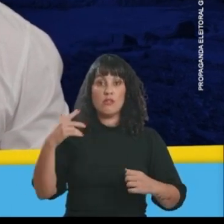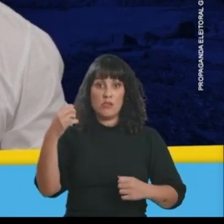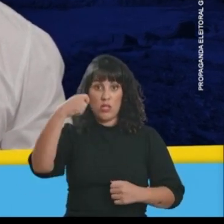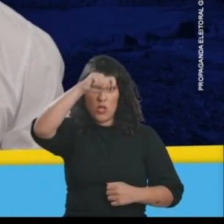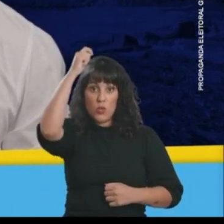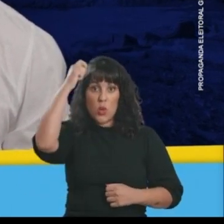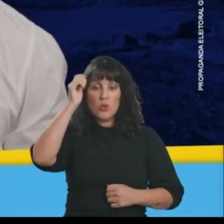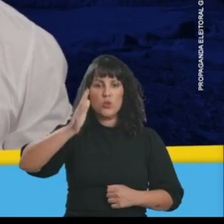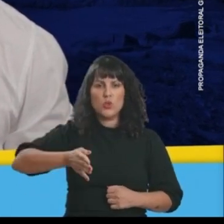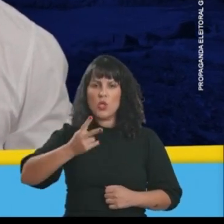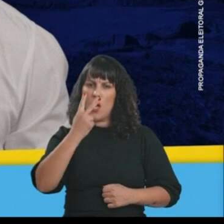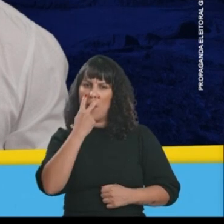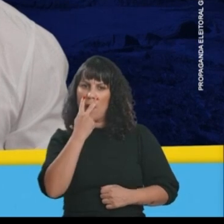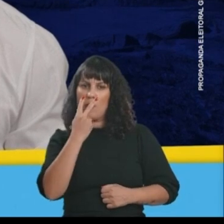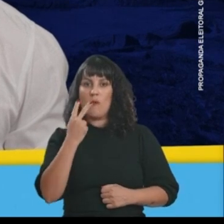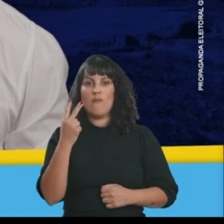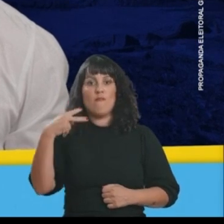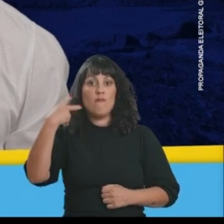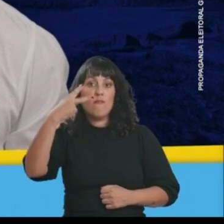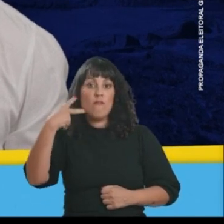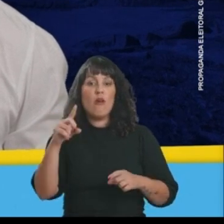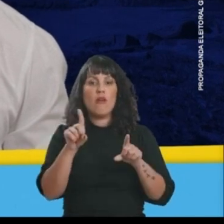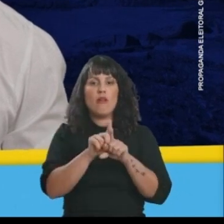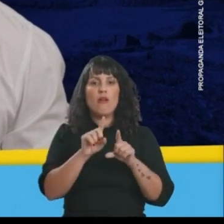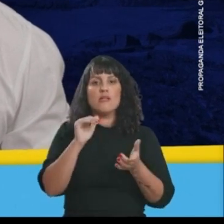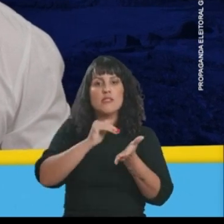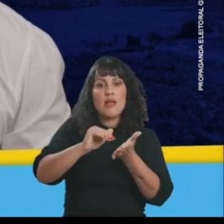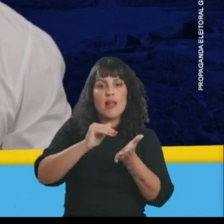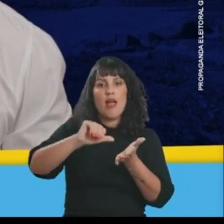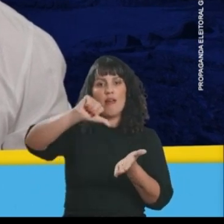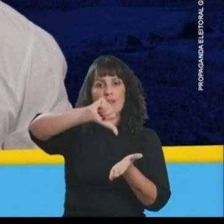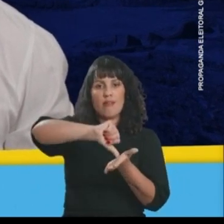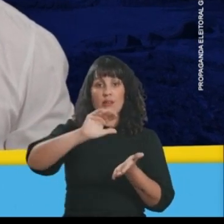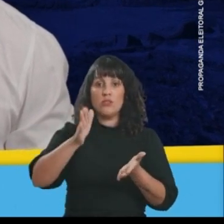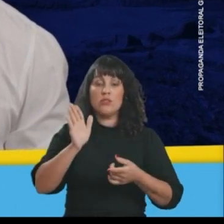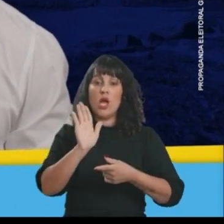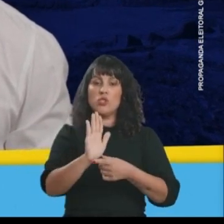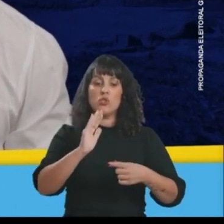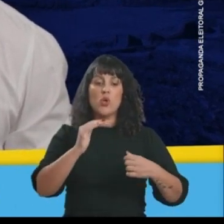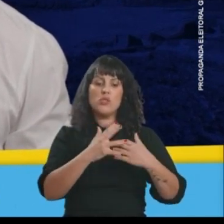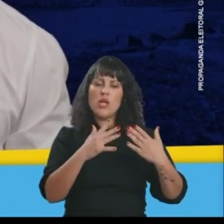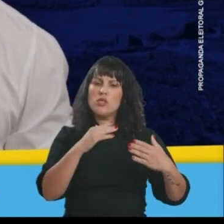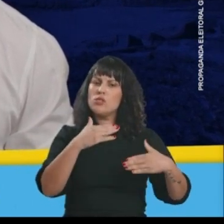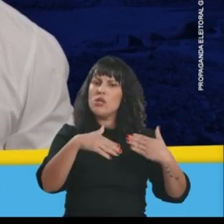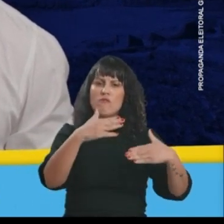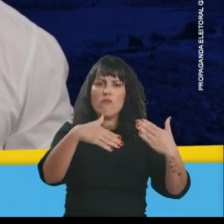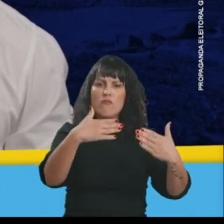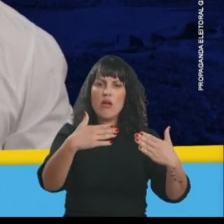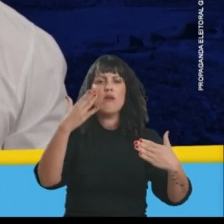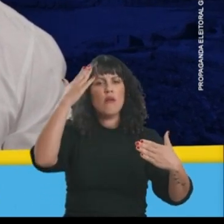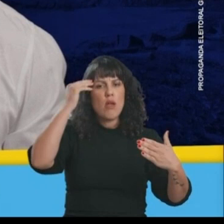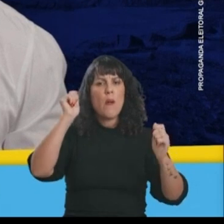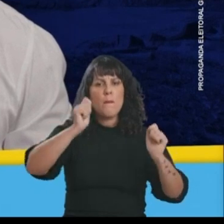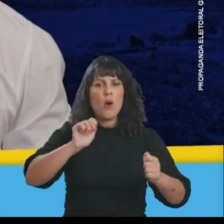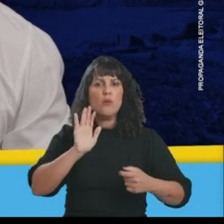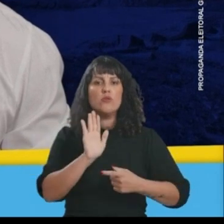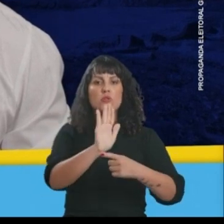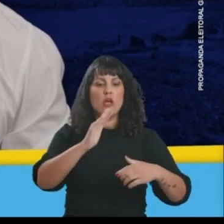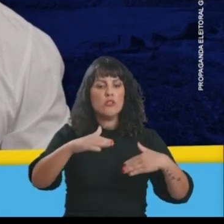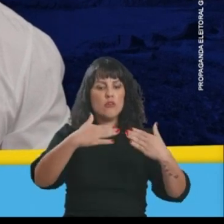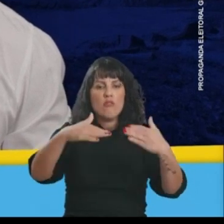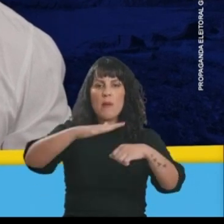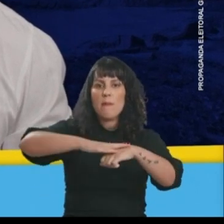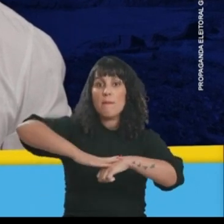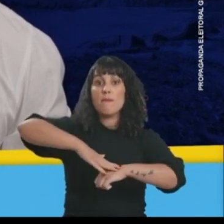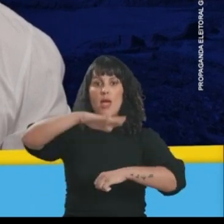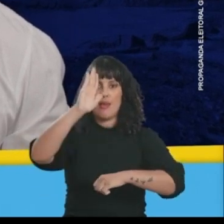Otônio. Fui vereador em Vitória. E também fui secretário na nossa linda capital. Contribui muito para o desenvolvimento da nossa cidade. E sei